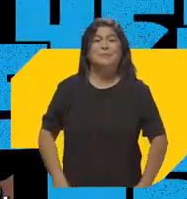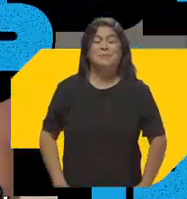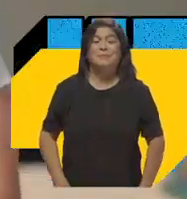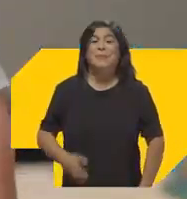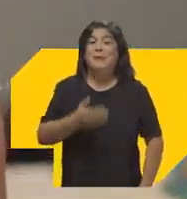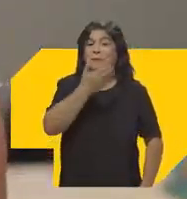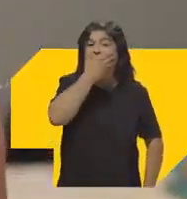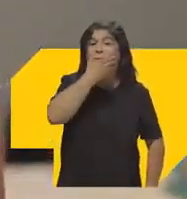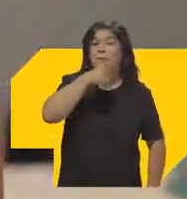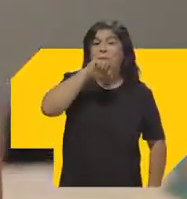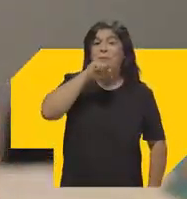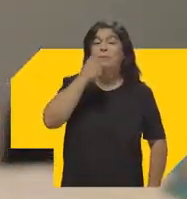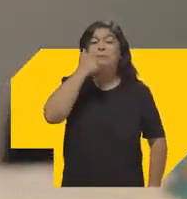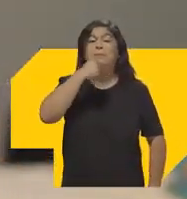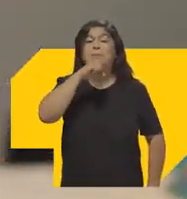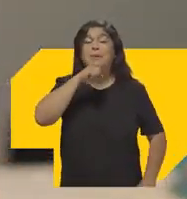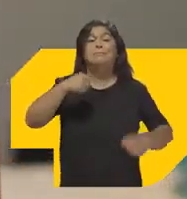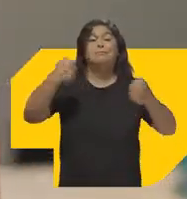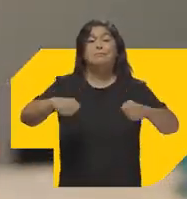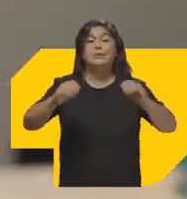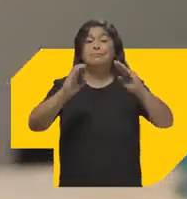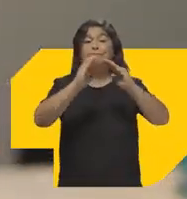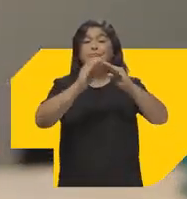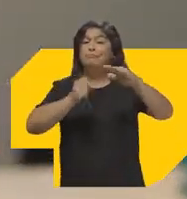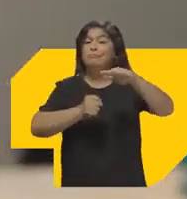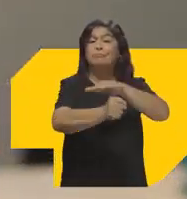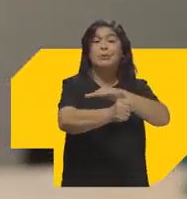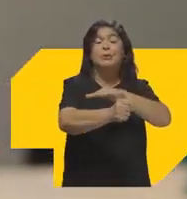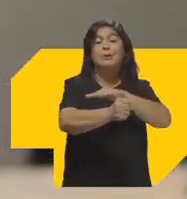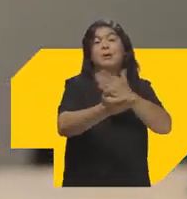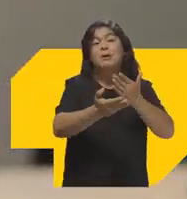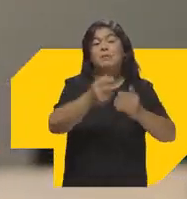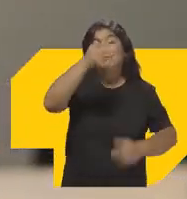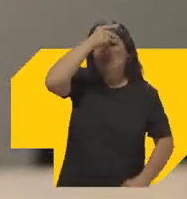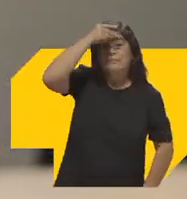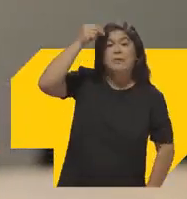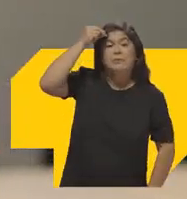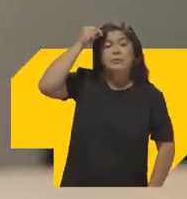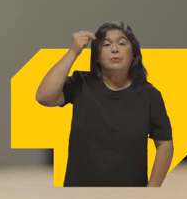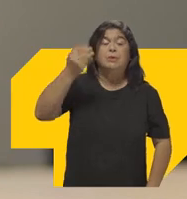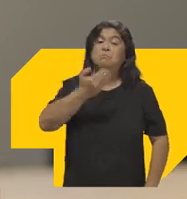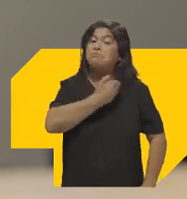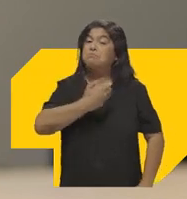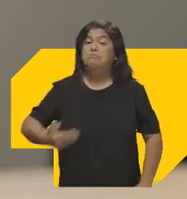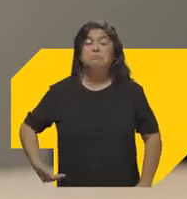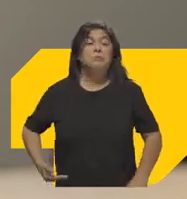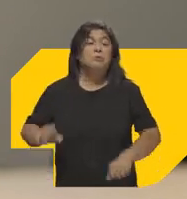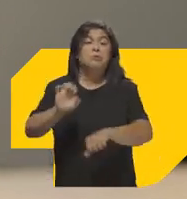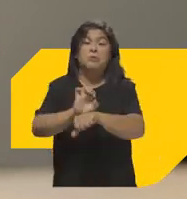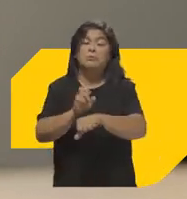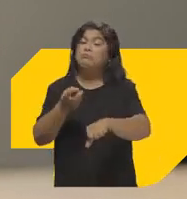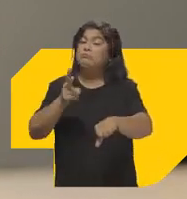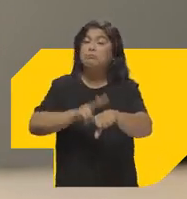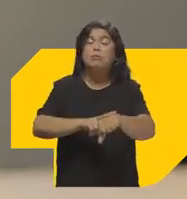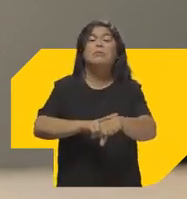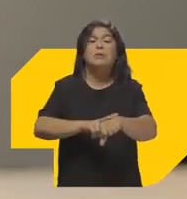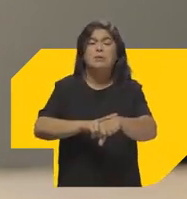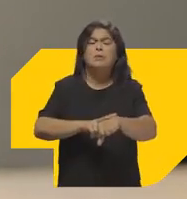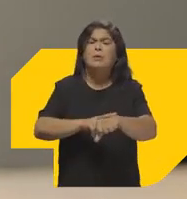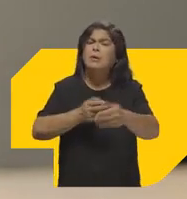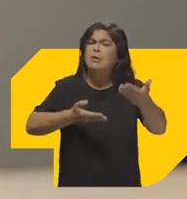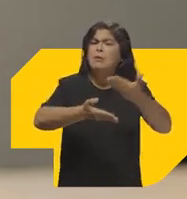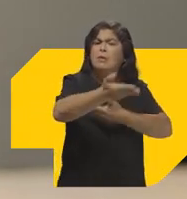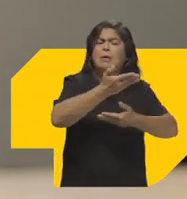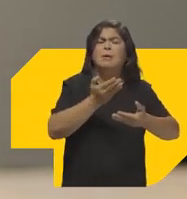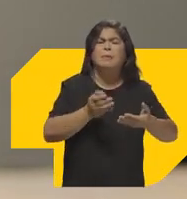O pai e a mãe querem saber Que tem a vaga na creche Não importa se vai vir da prefeitura Ou do governo do estado Por isso